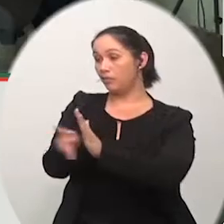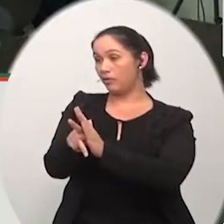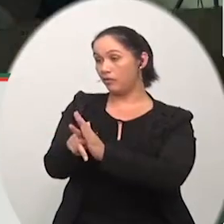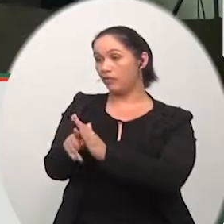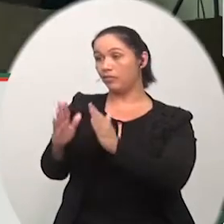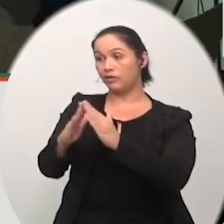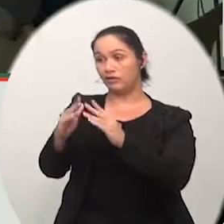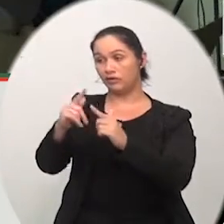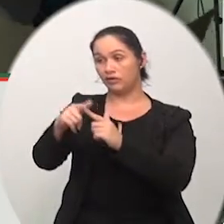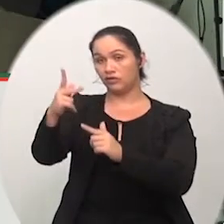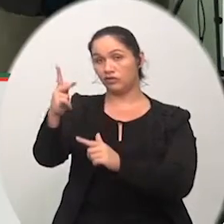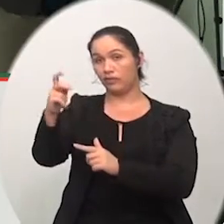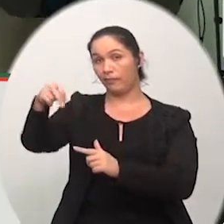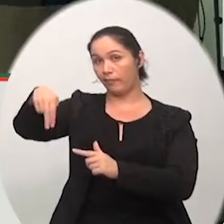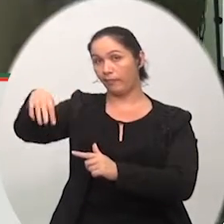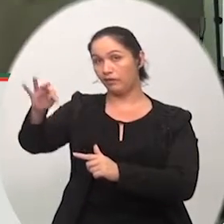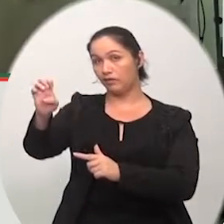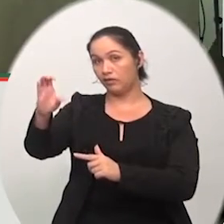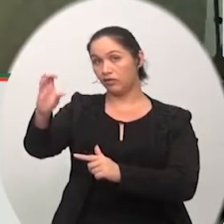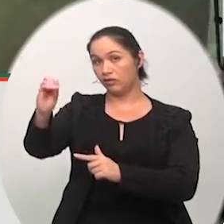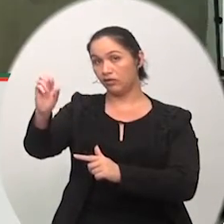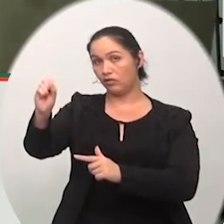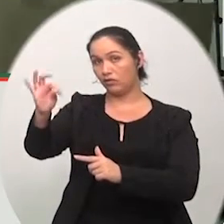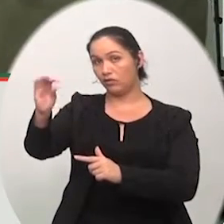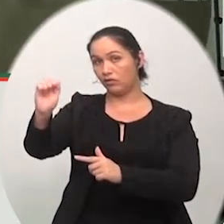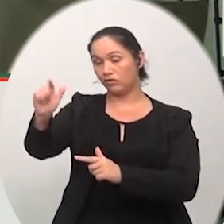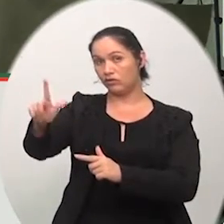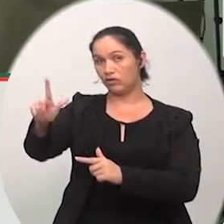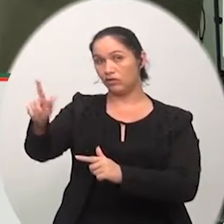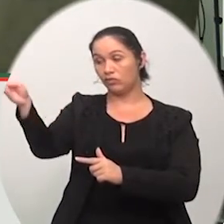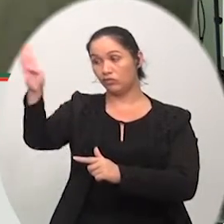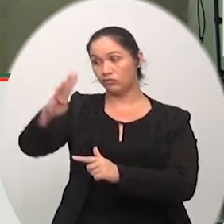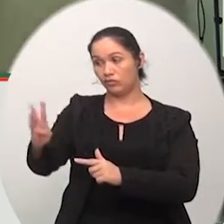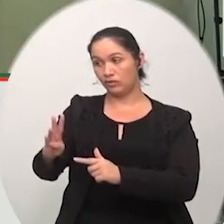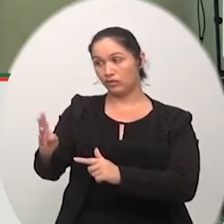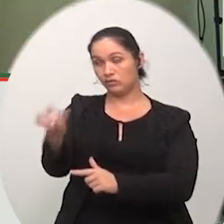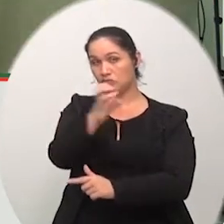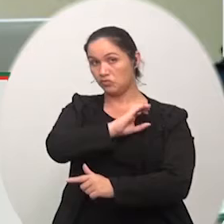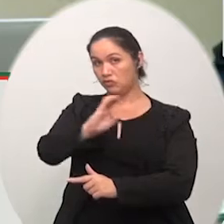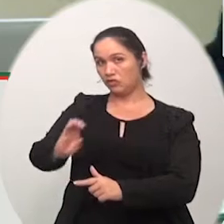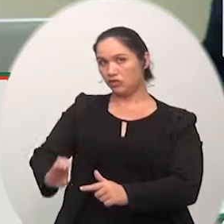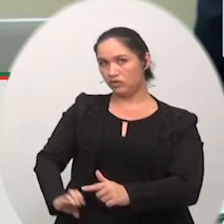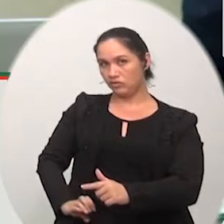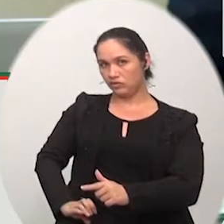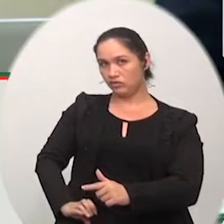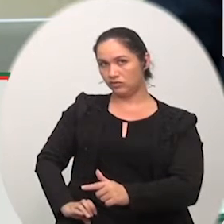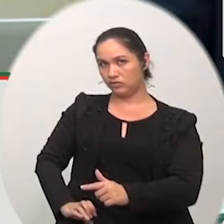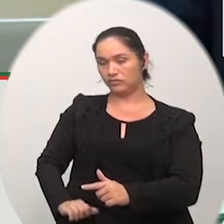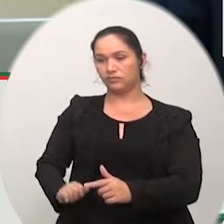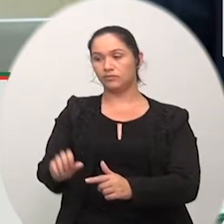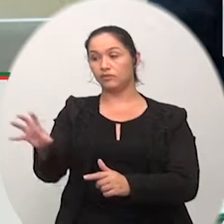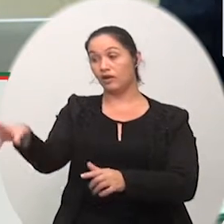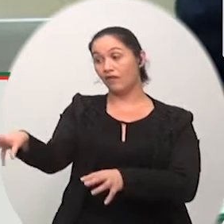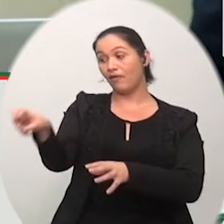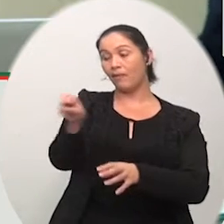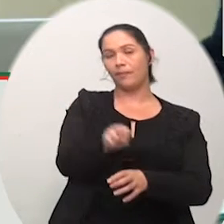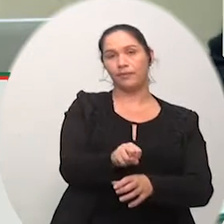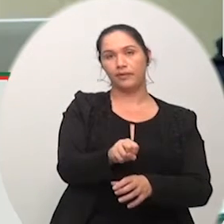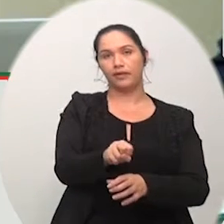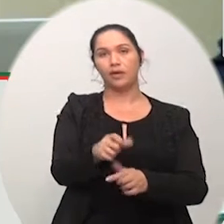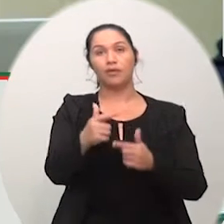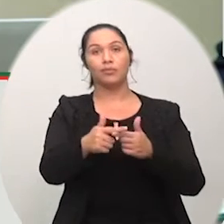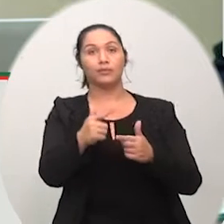pentecostal do Brasil para o Cristo a área será destinada a ampliação da escola